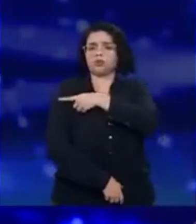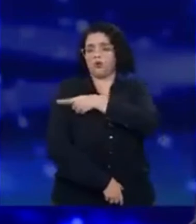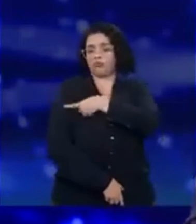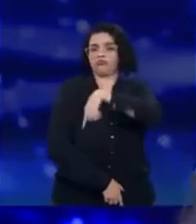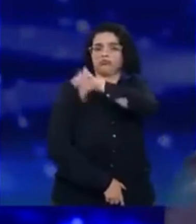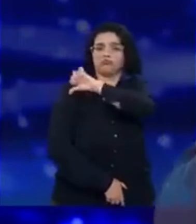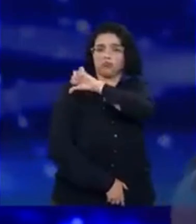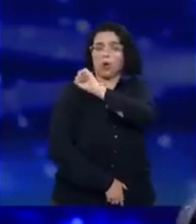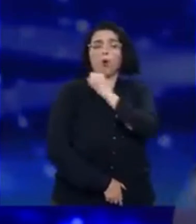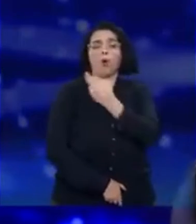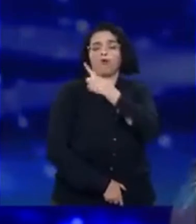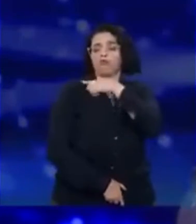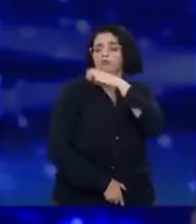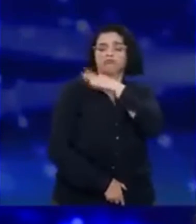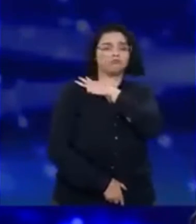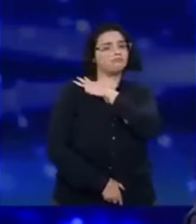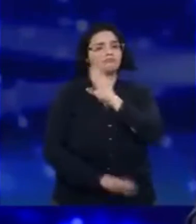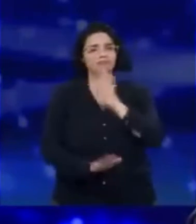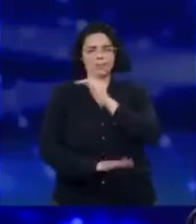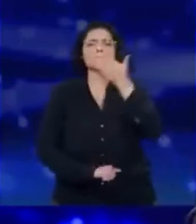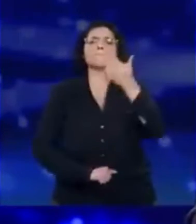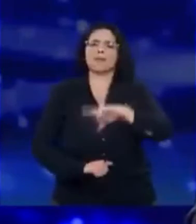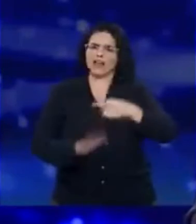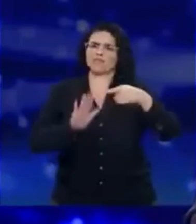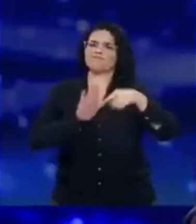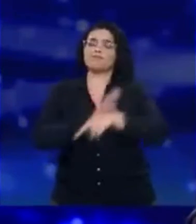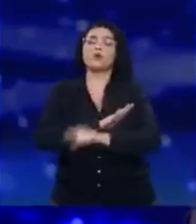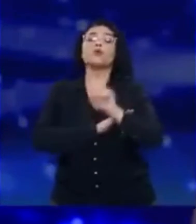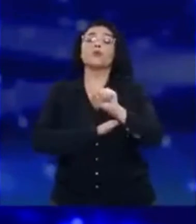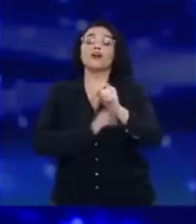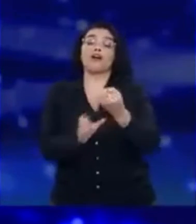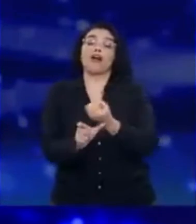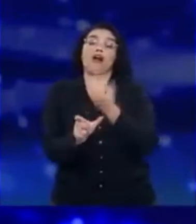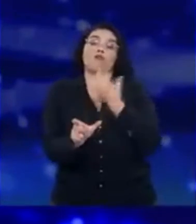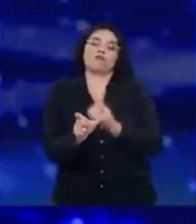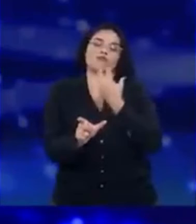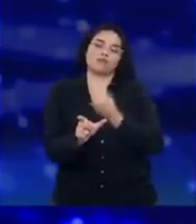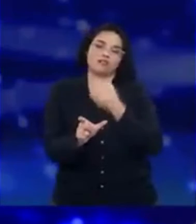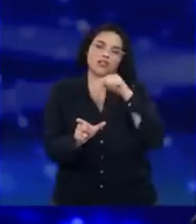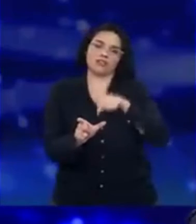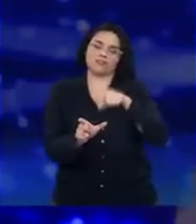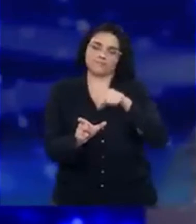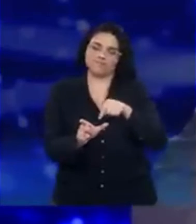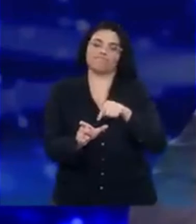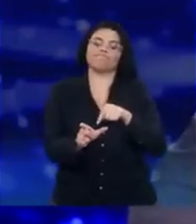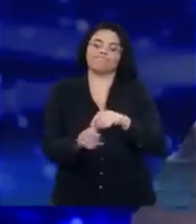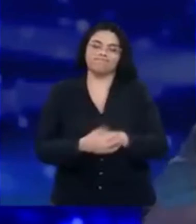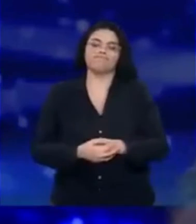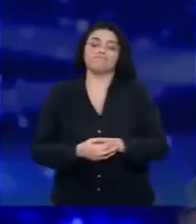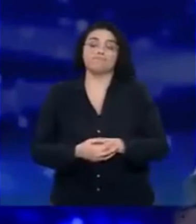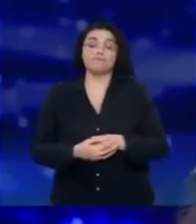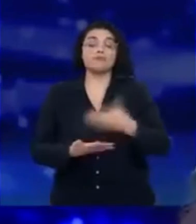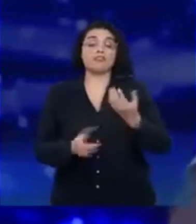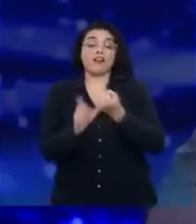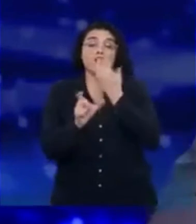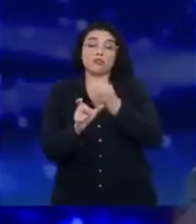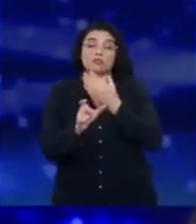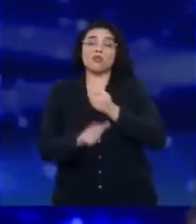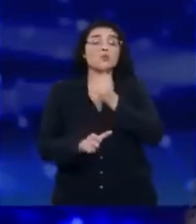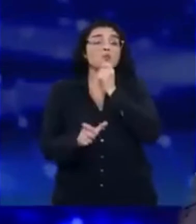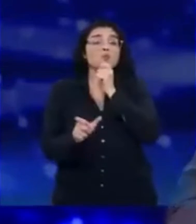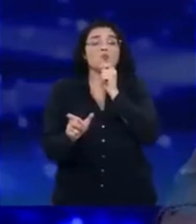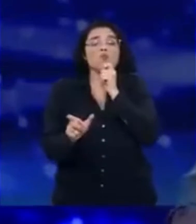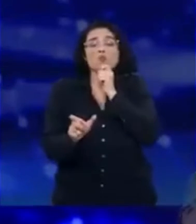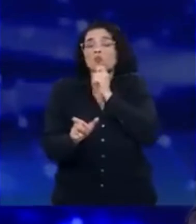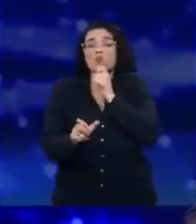ensino médio. A gente tem que entrar realmente na alfabetização, porque, infelizmente, o índice de analfabetos, o